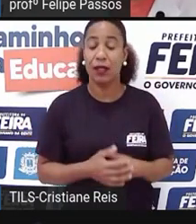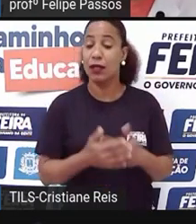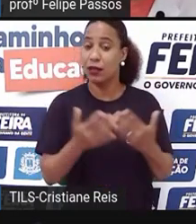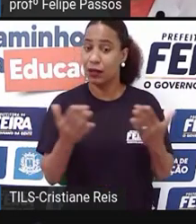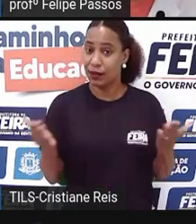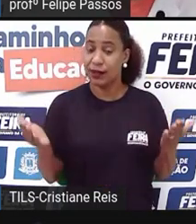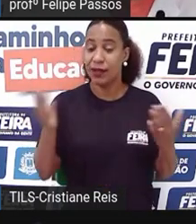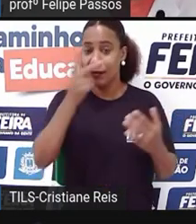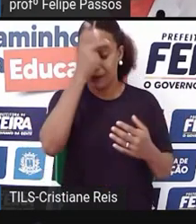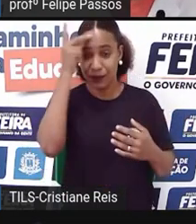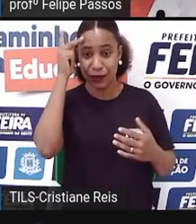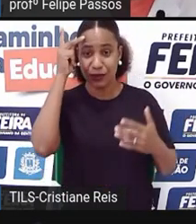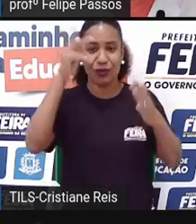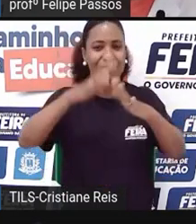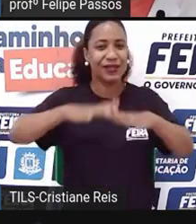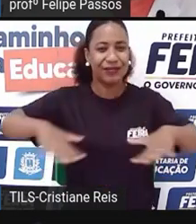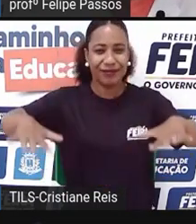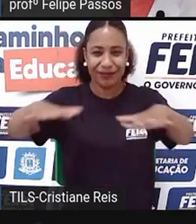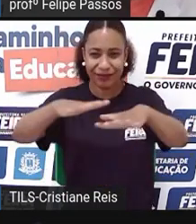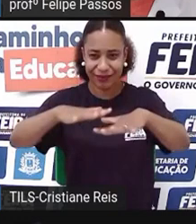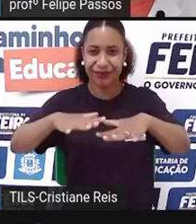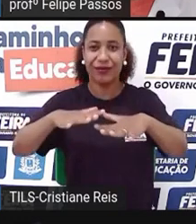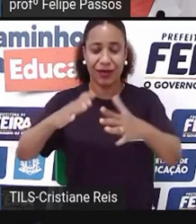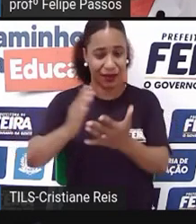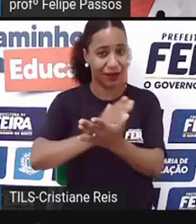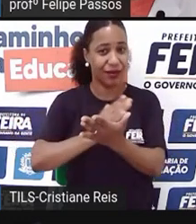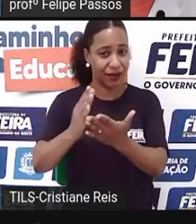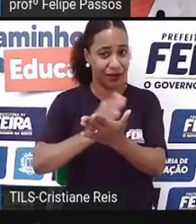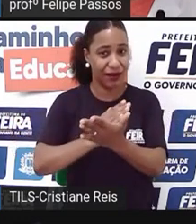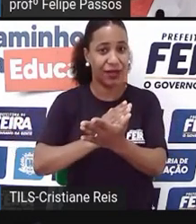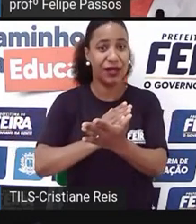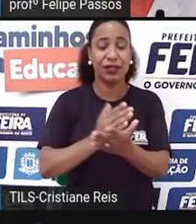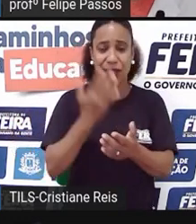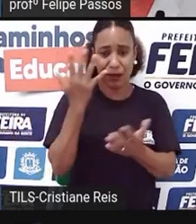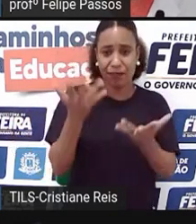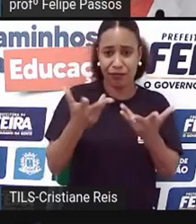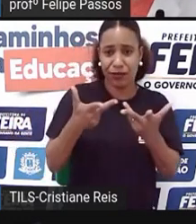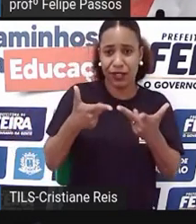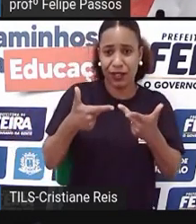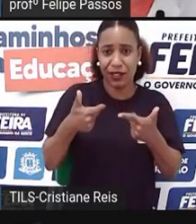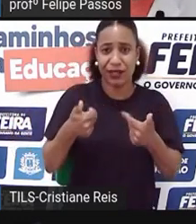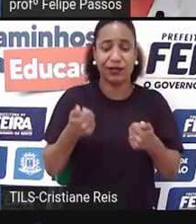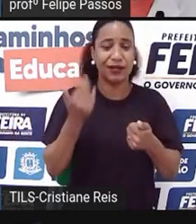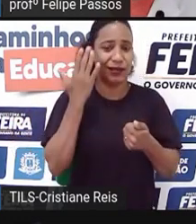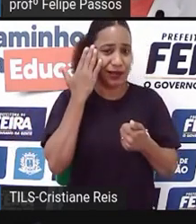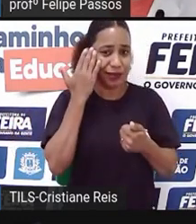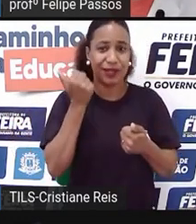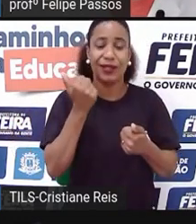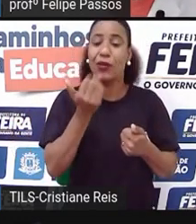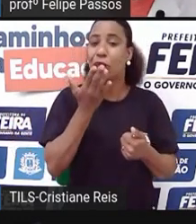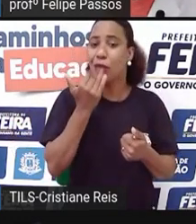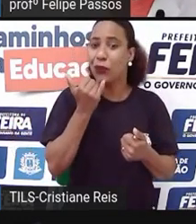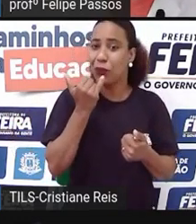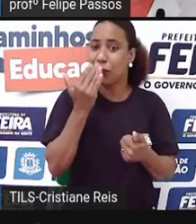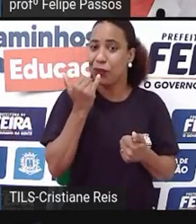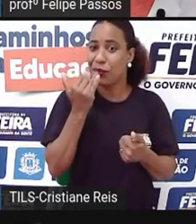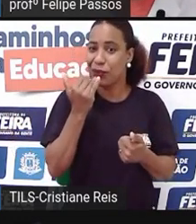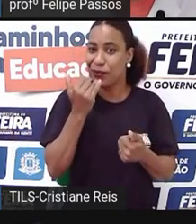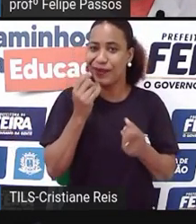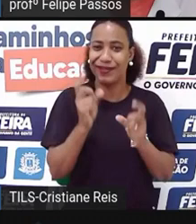precisaram começar fazendo aquilo que já sabiam. E nós sabemos que no ramo de alimentos, isso é algo